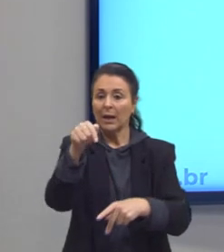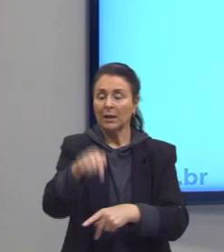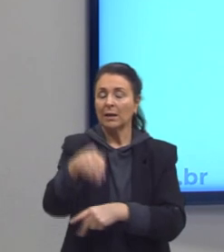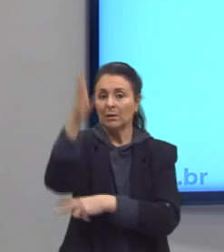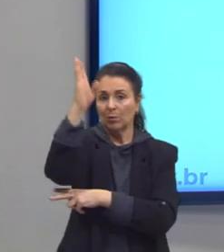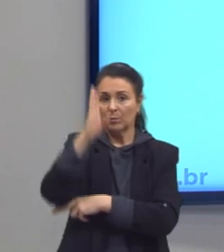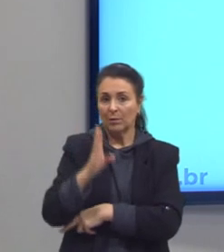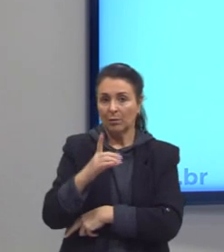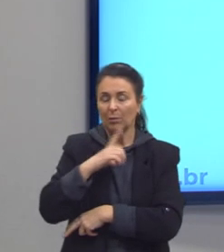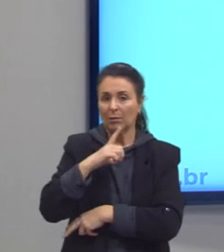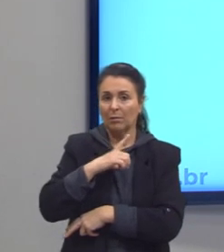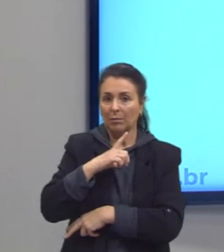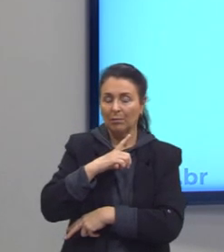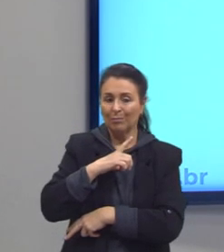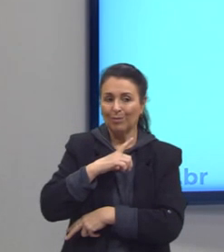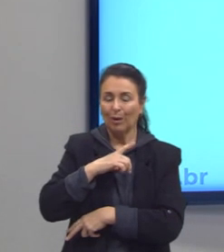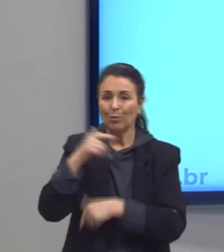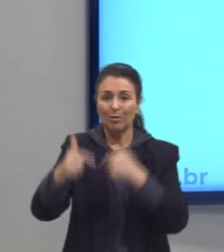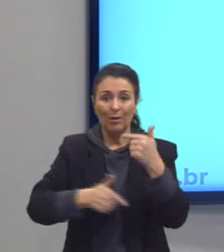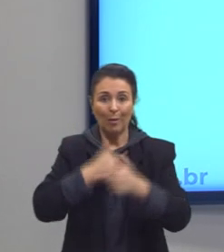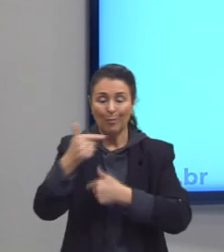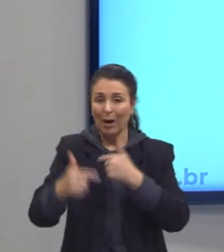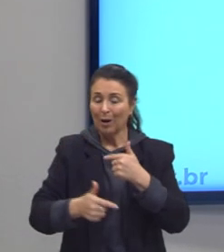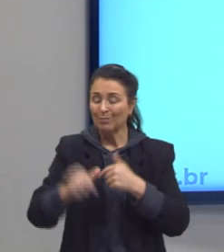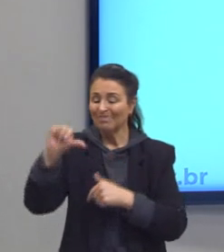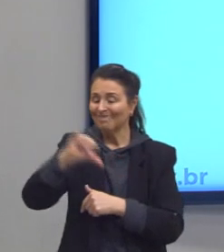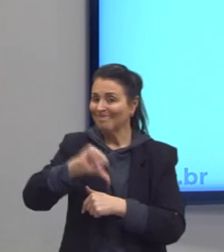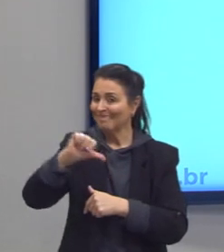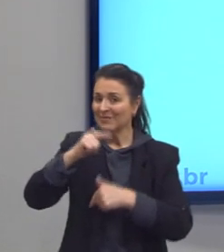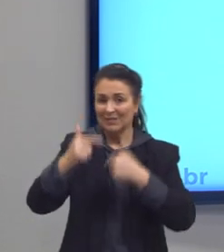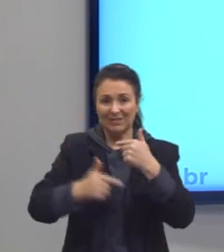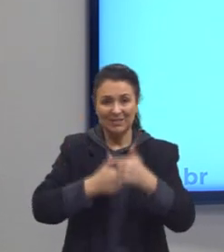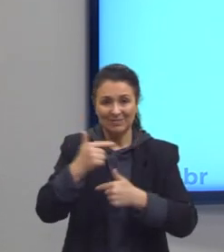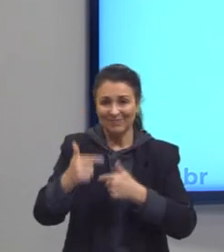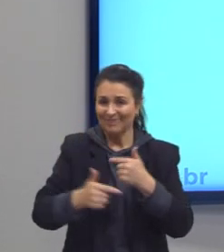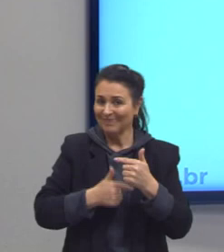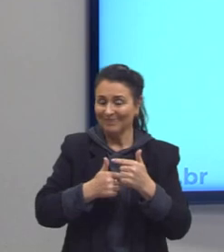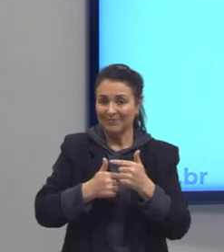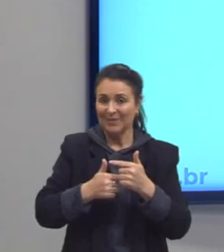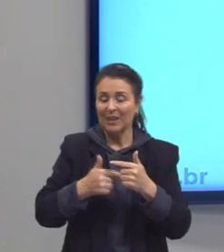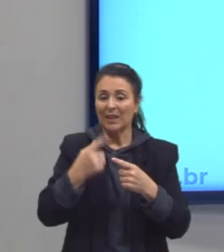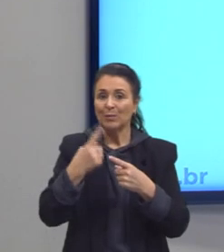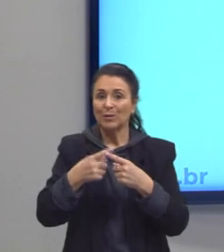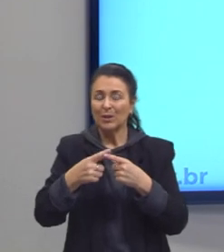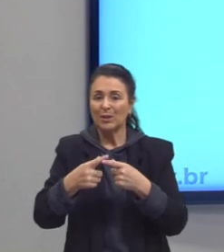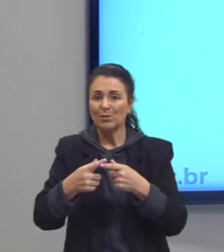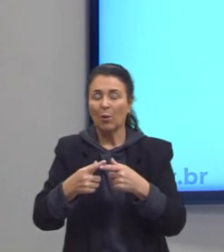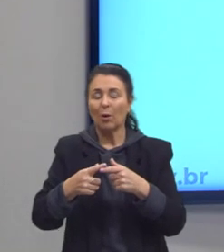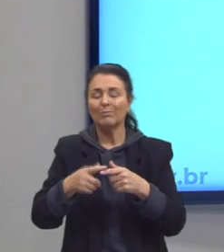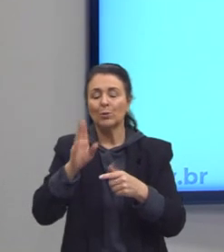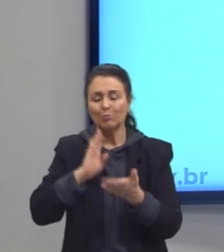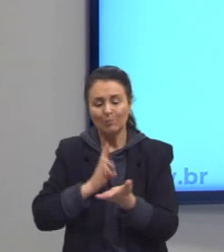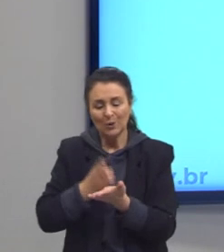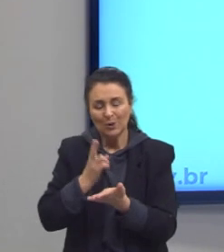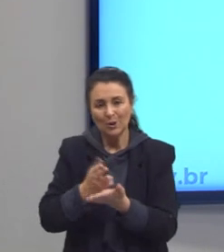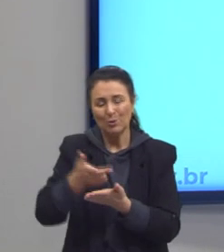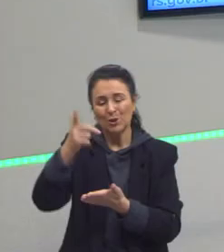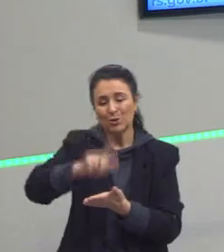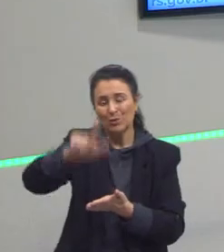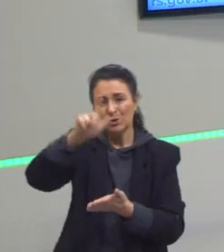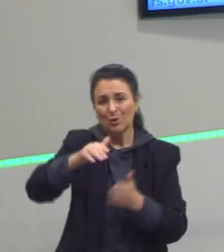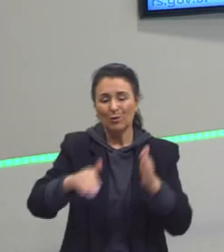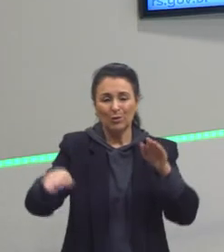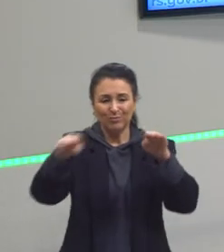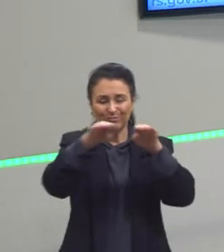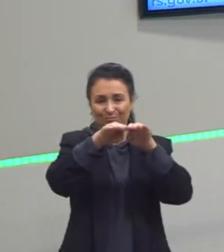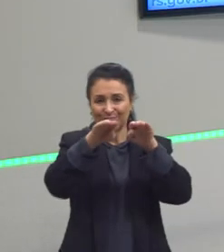pessoas têm umas condições muito precárias de trabalho, o que reproduz essa desigualdade. Então veja bem que a construção da